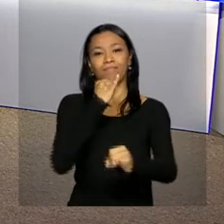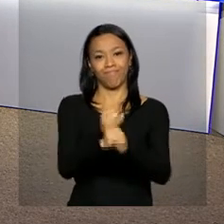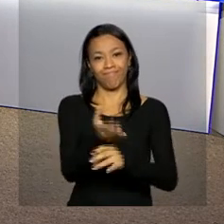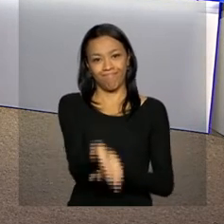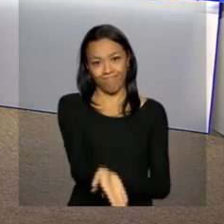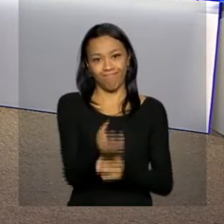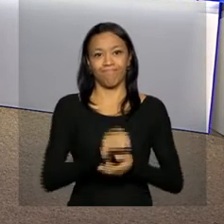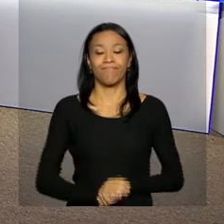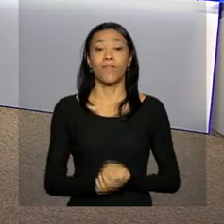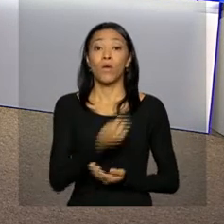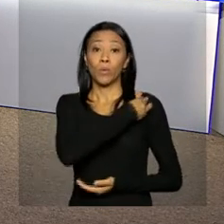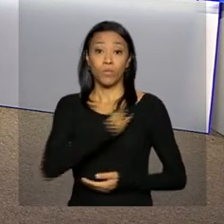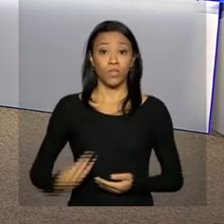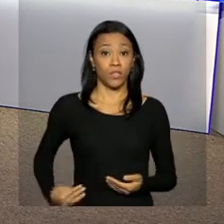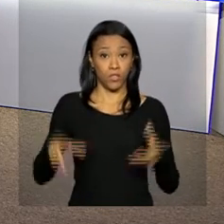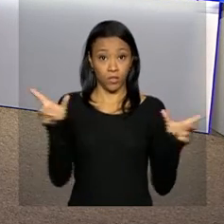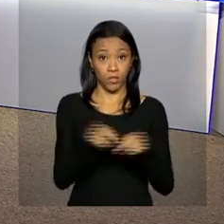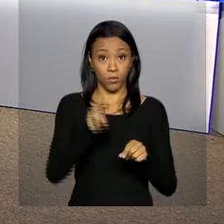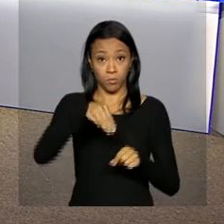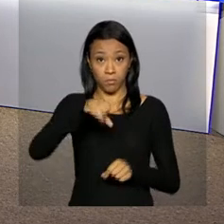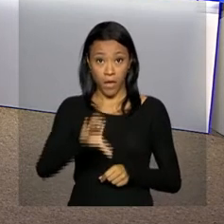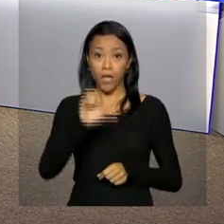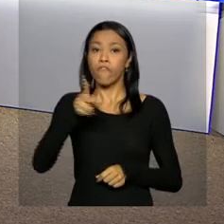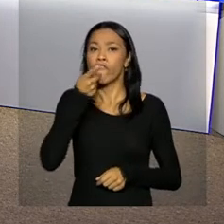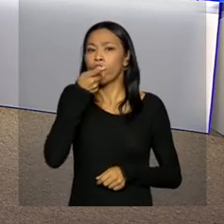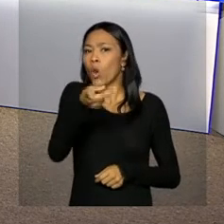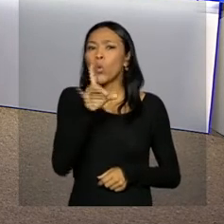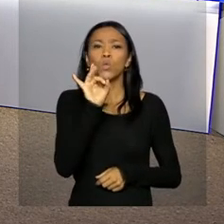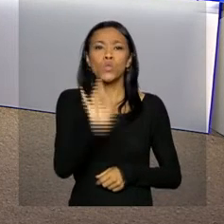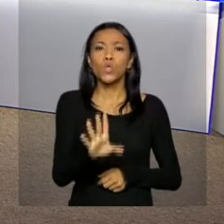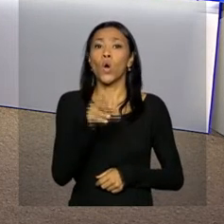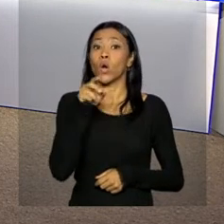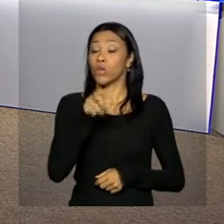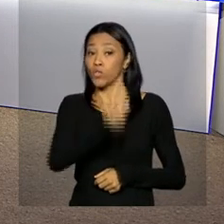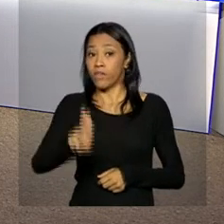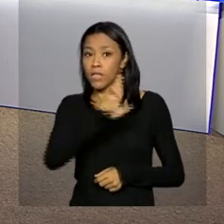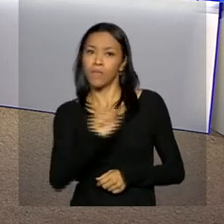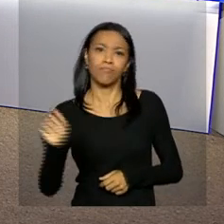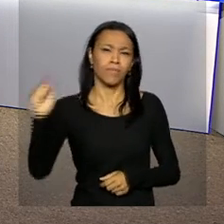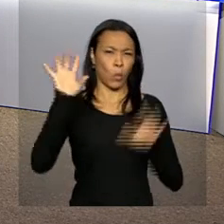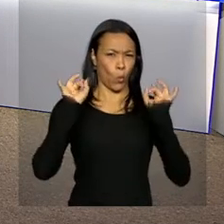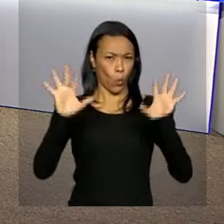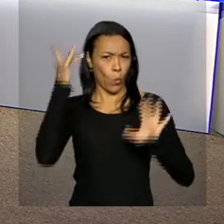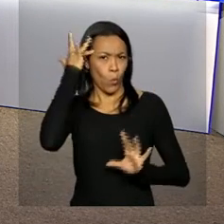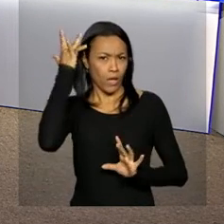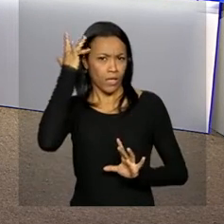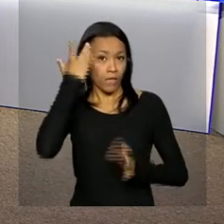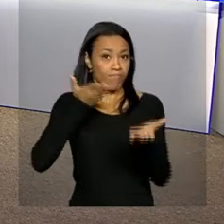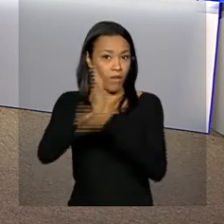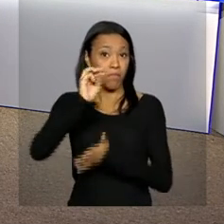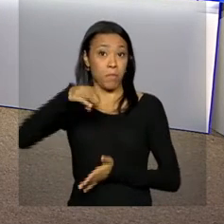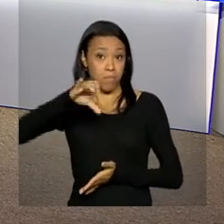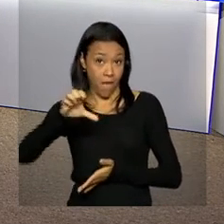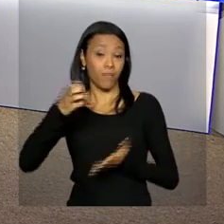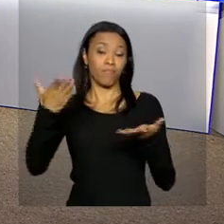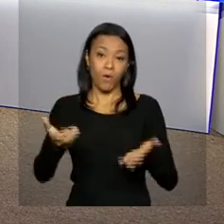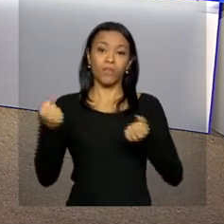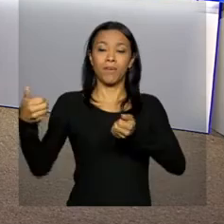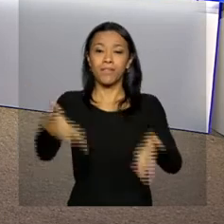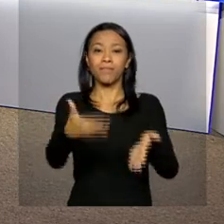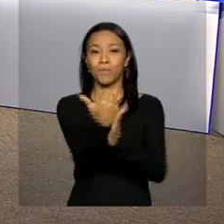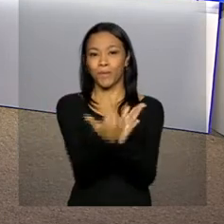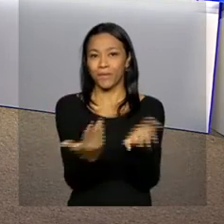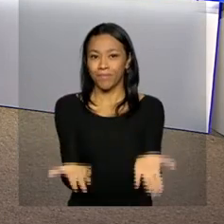internet. O ministro da Educação ressaltou que só instituições com qualidade atestada pelo MEC vão poder fazer parte do